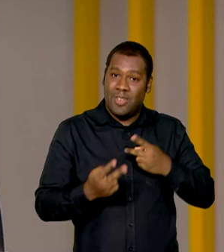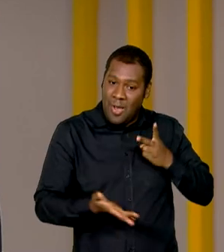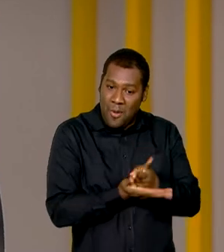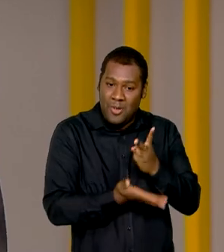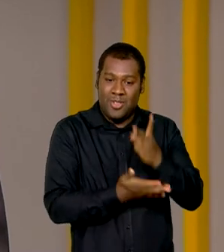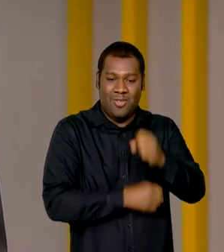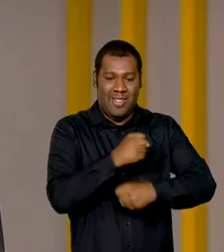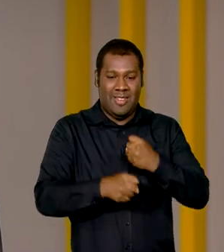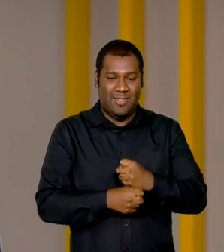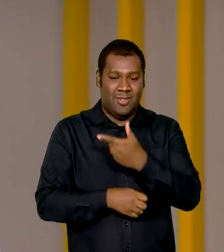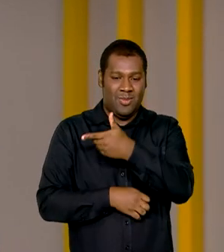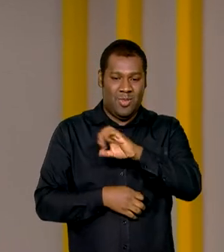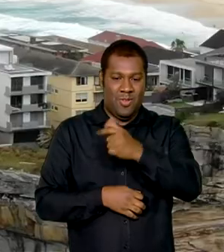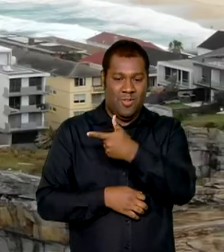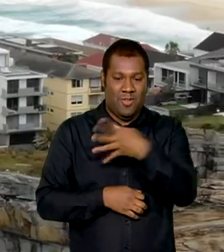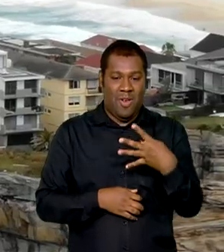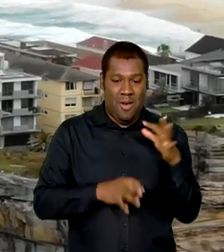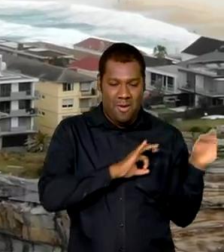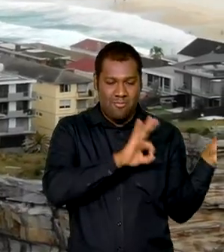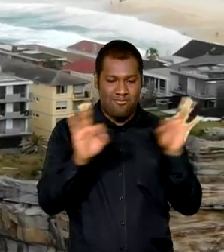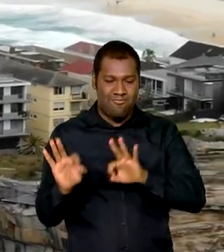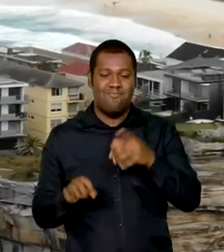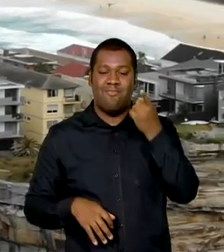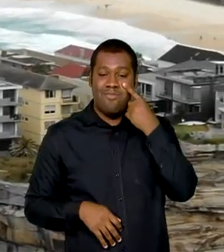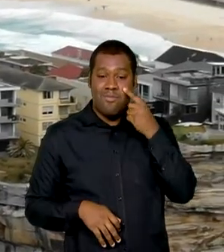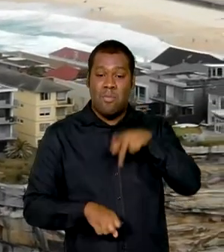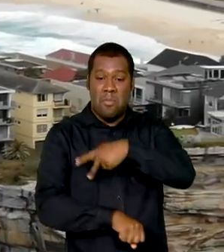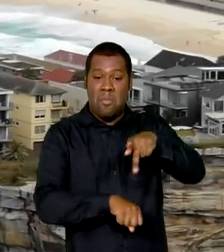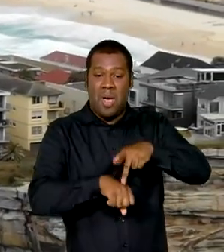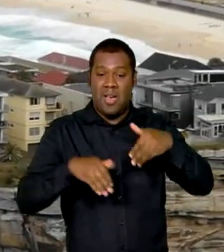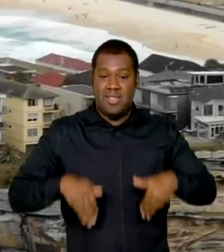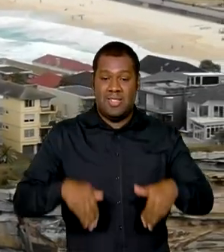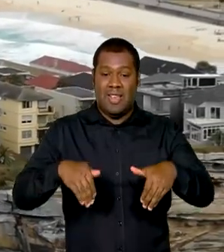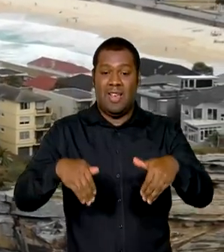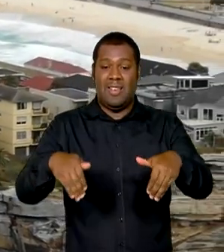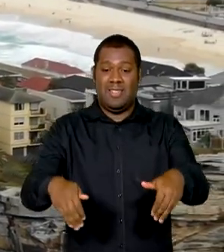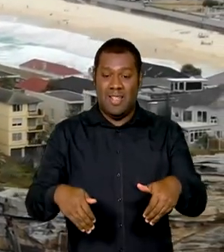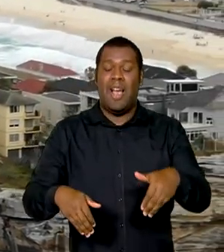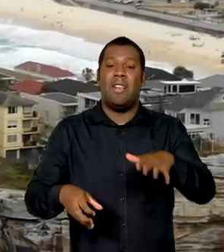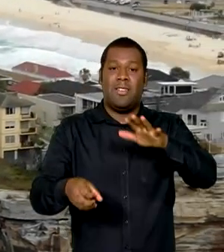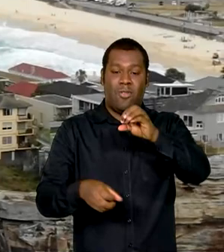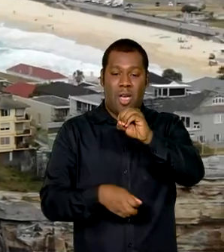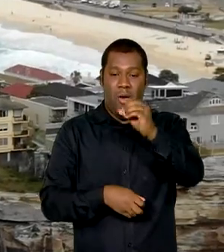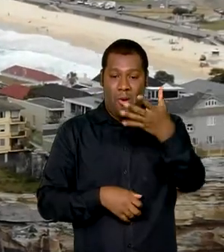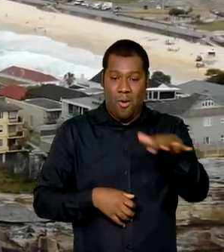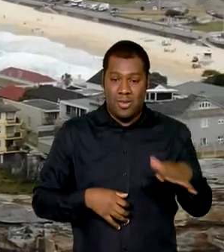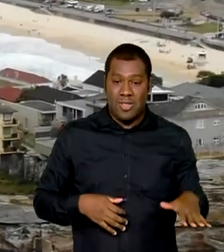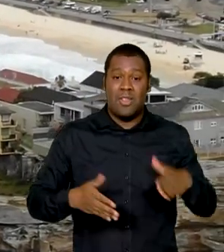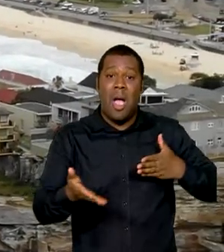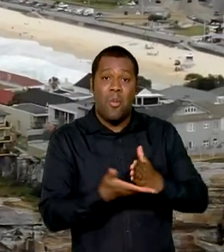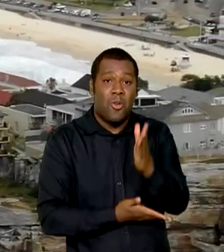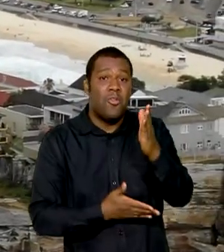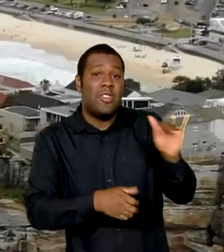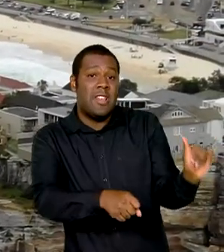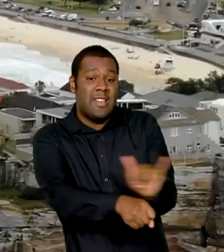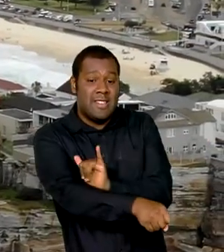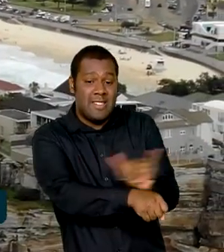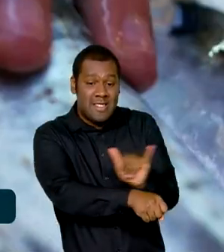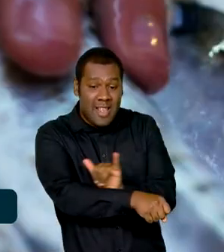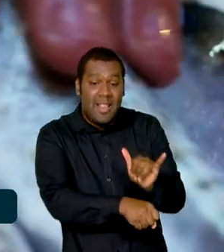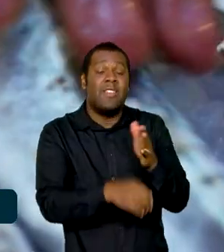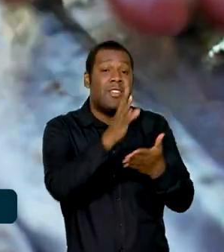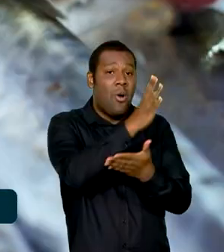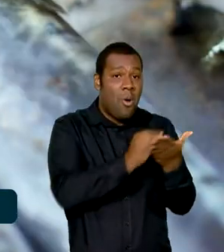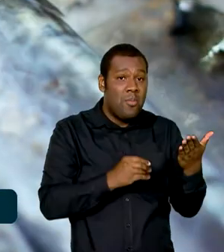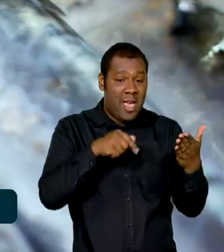Confira aí na reportagem. A Austrália, país localizado na Oceania, aprovou medidas sanitárias do Brasil